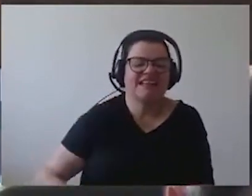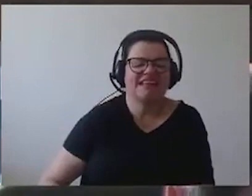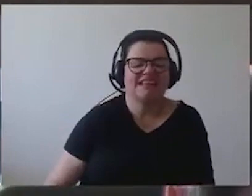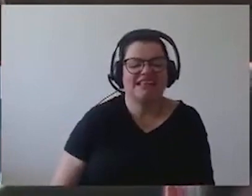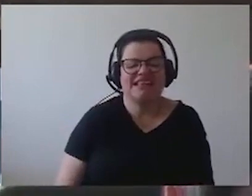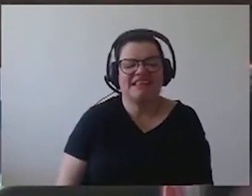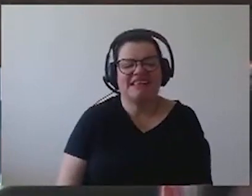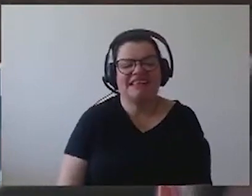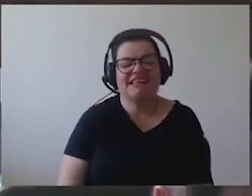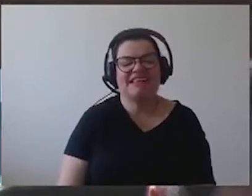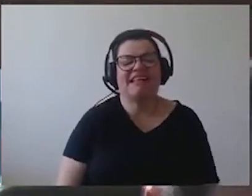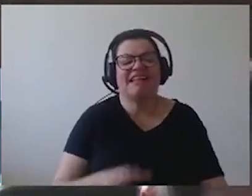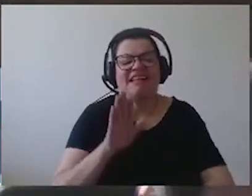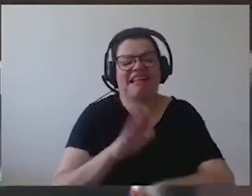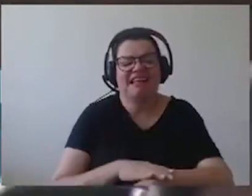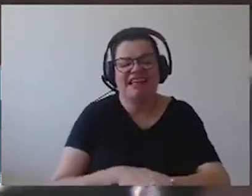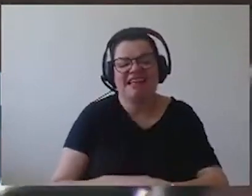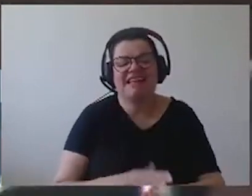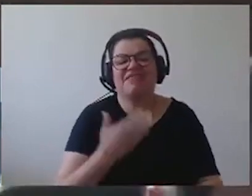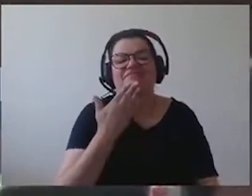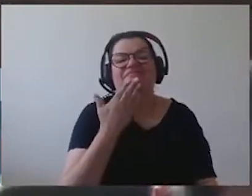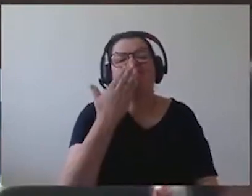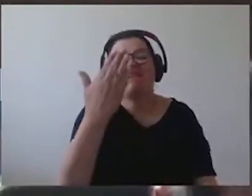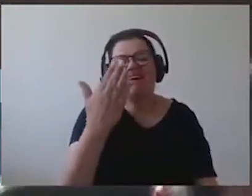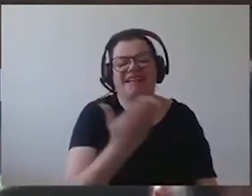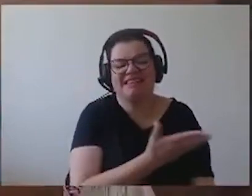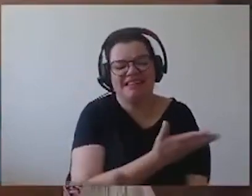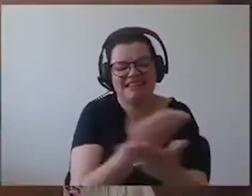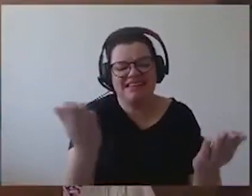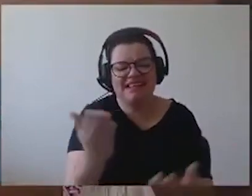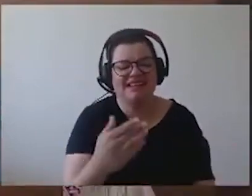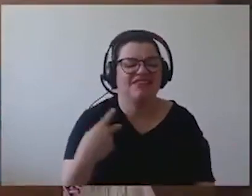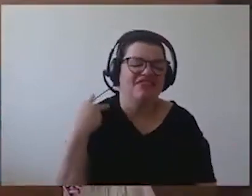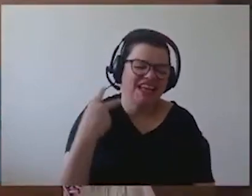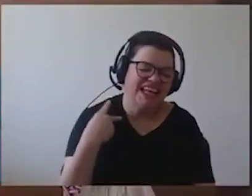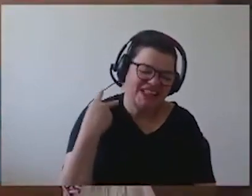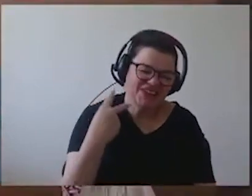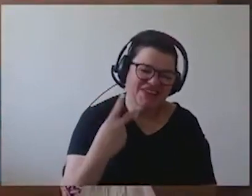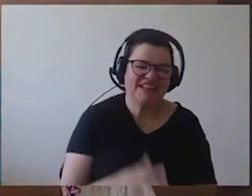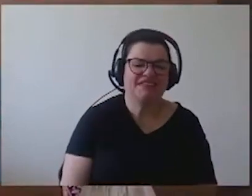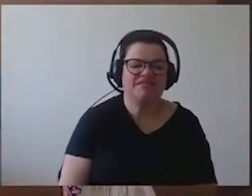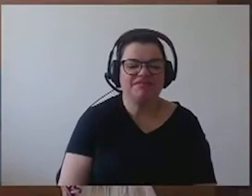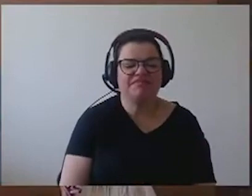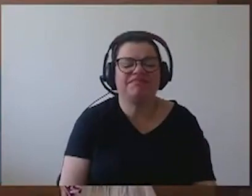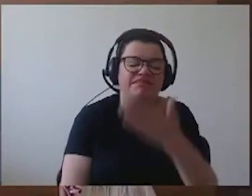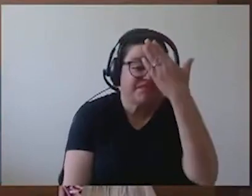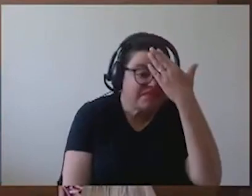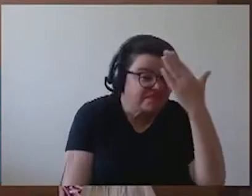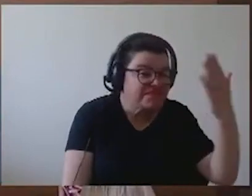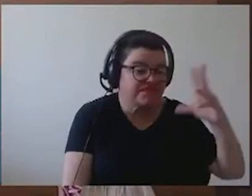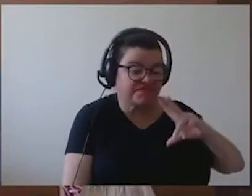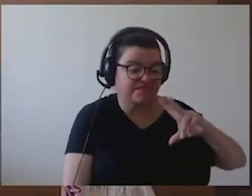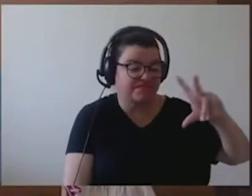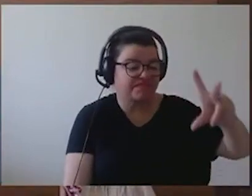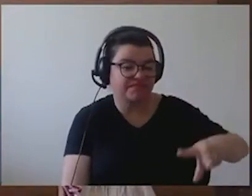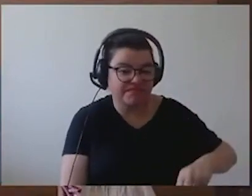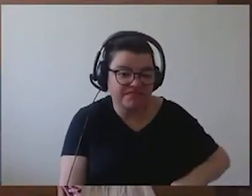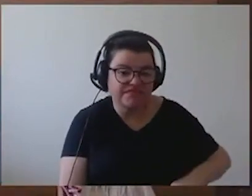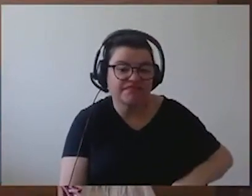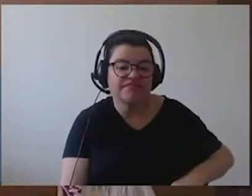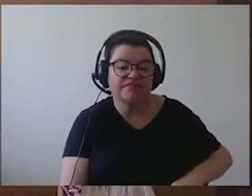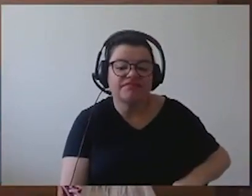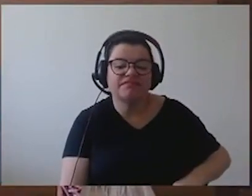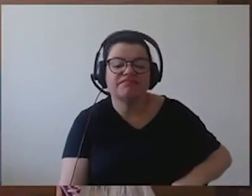peço o voto dos vereadores. Obrigado, vereador Ângelo Vanoni. Não há mais a parte nem outros vereadores inscritos para